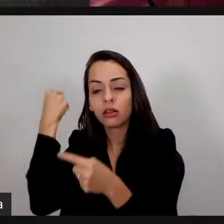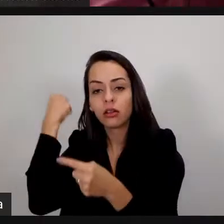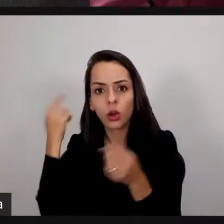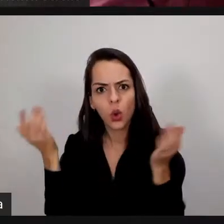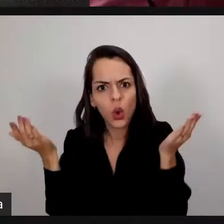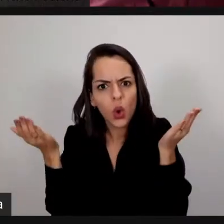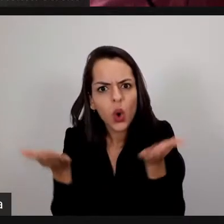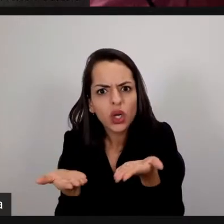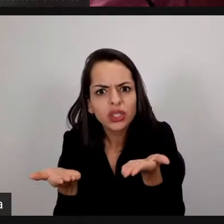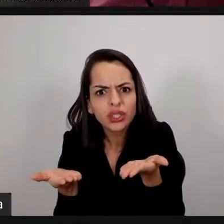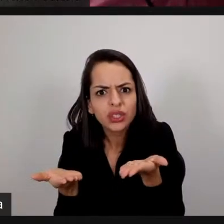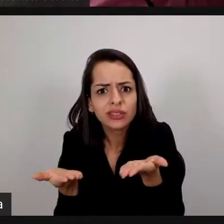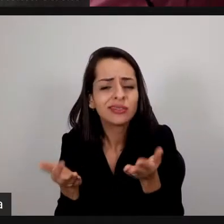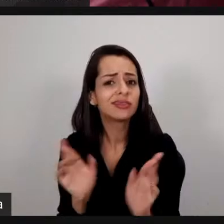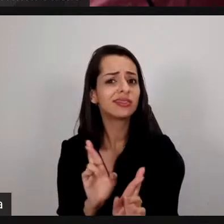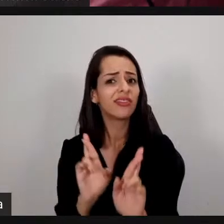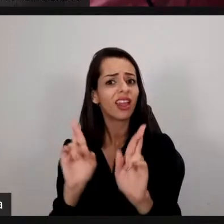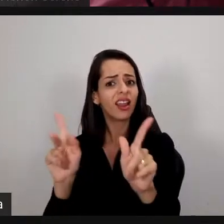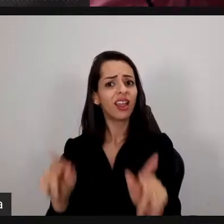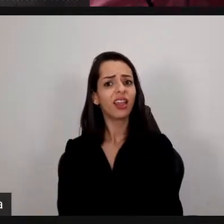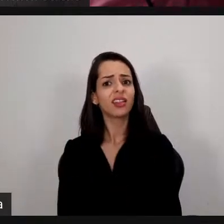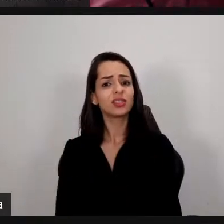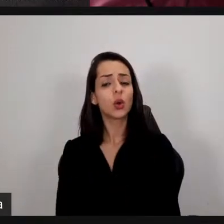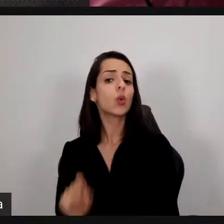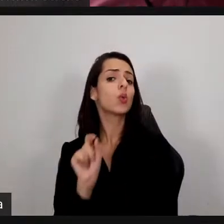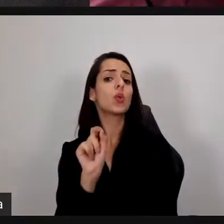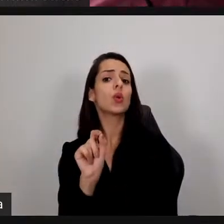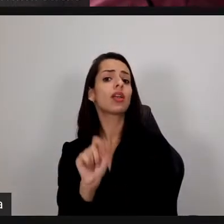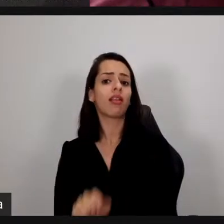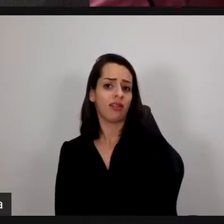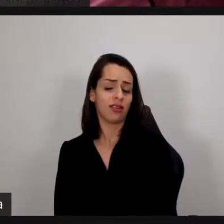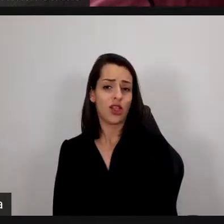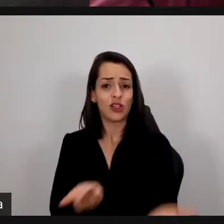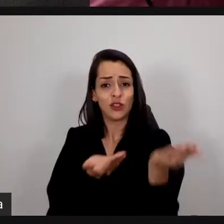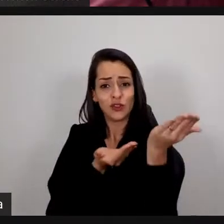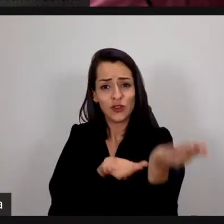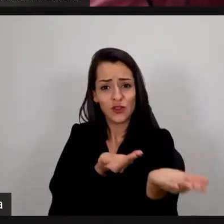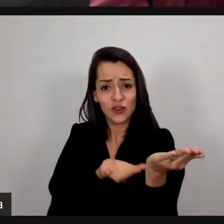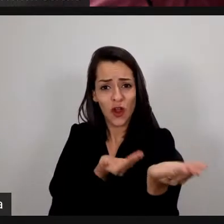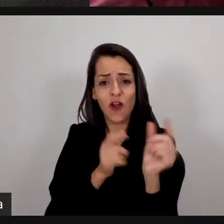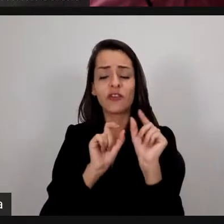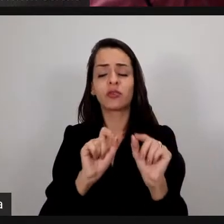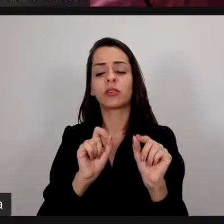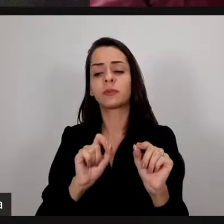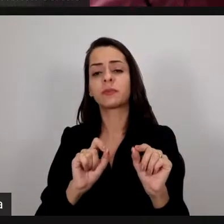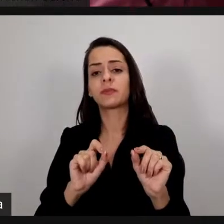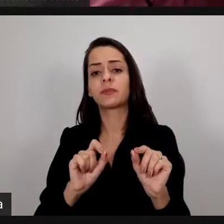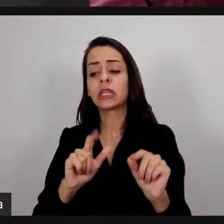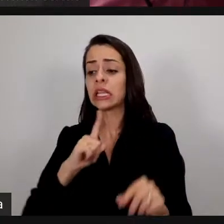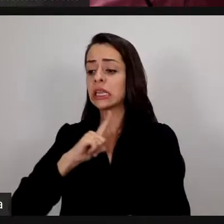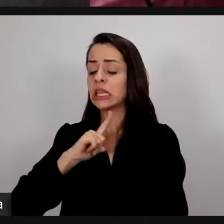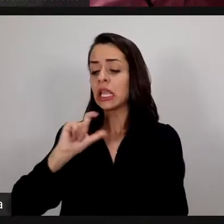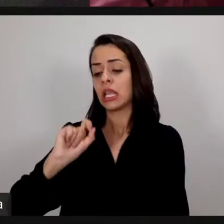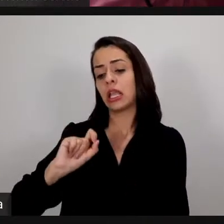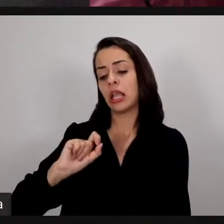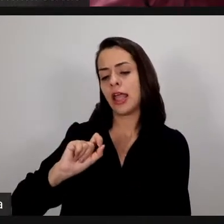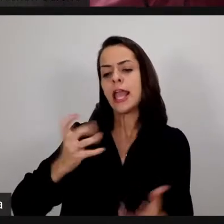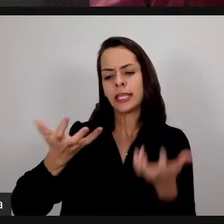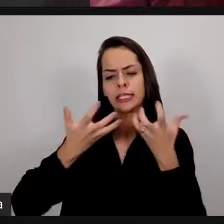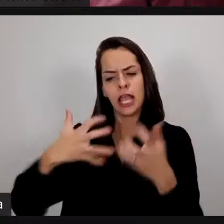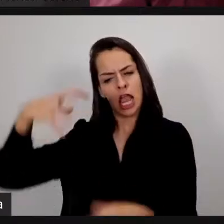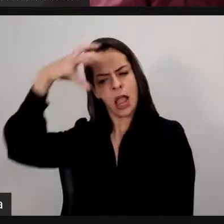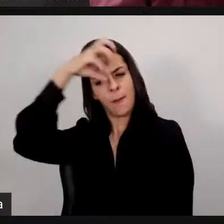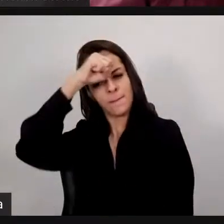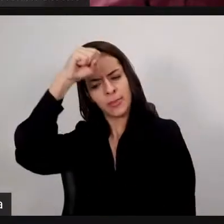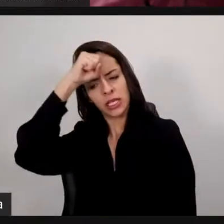em cinco anos depois de formado mas ele não tá preparado pra poder enfrentar uma dificuldade pra ouvir um não